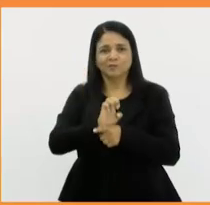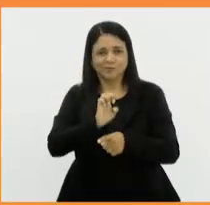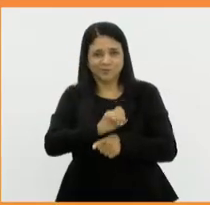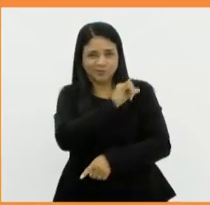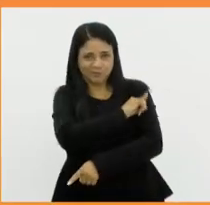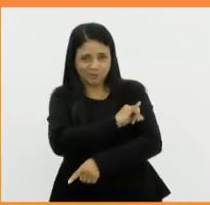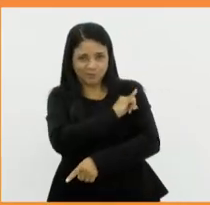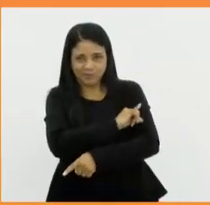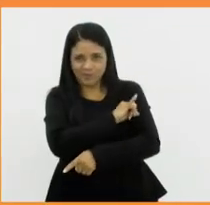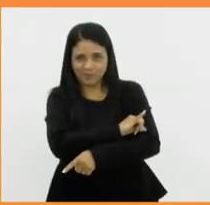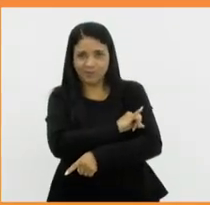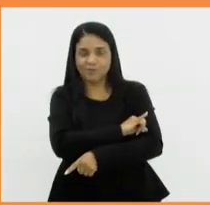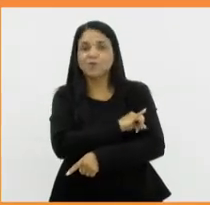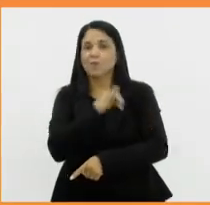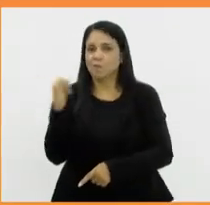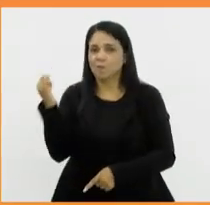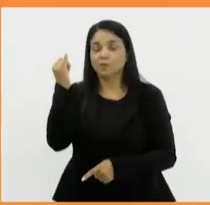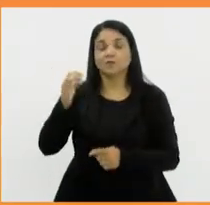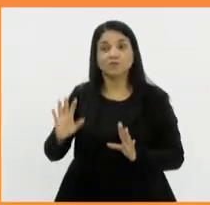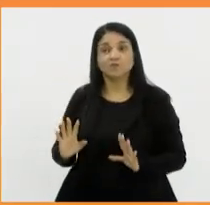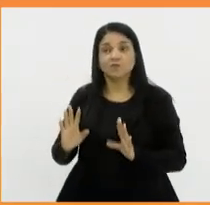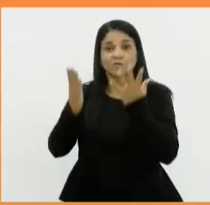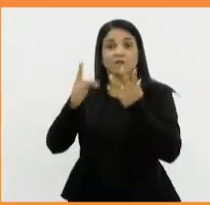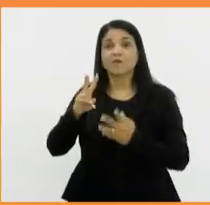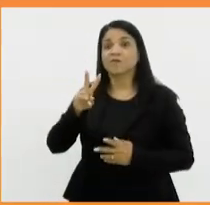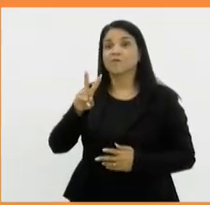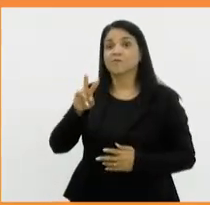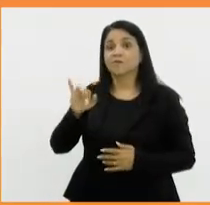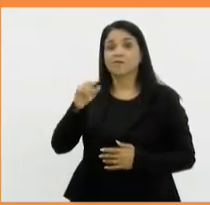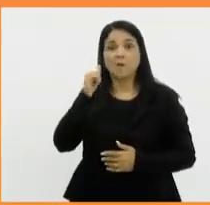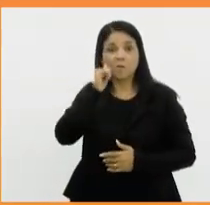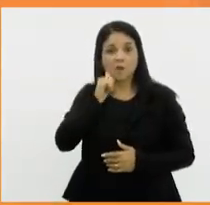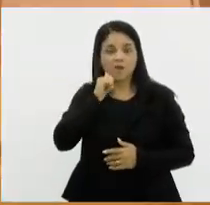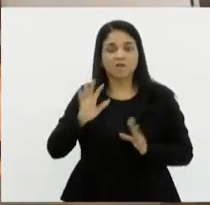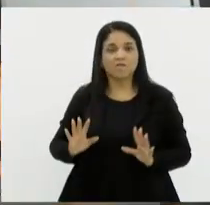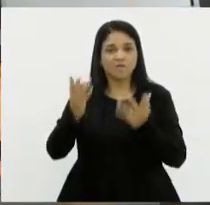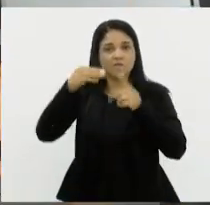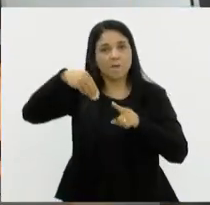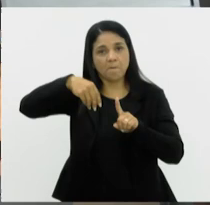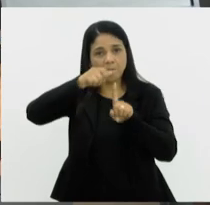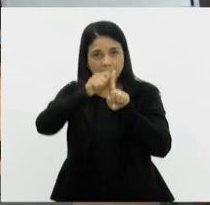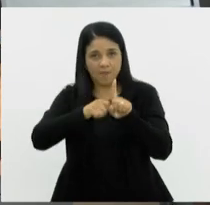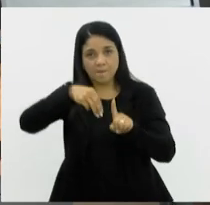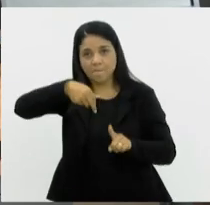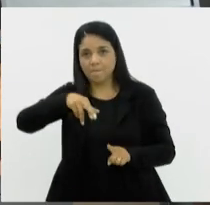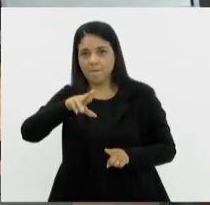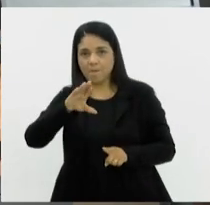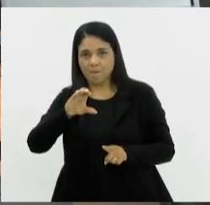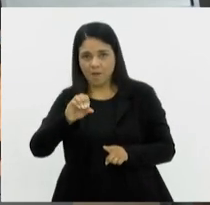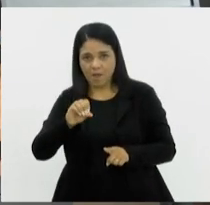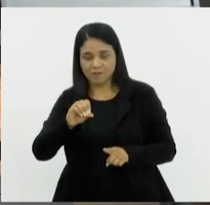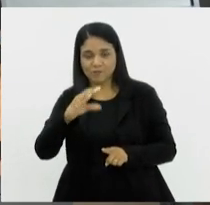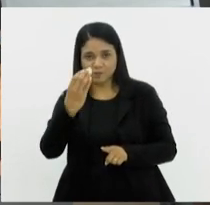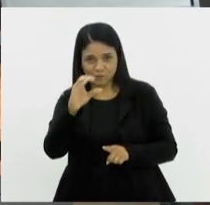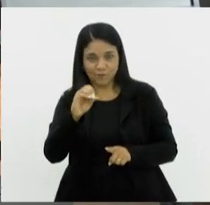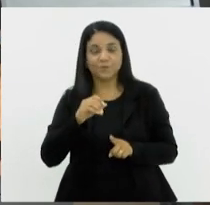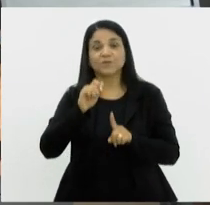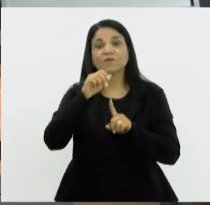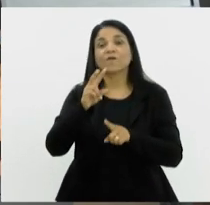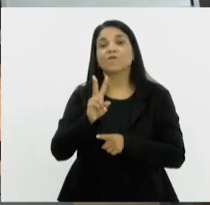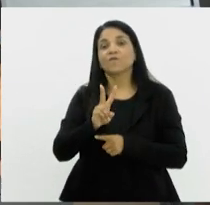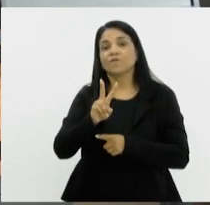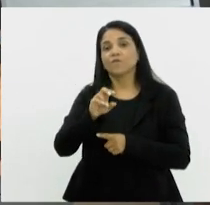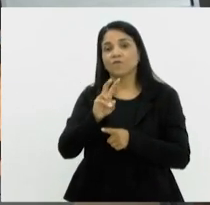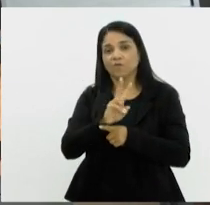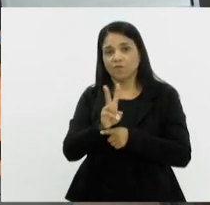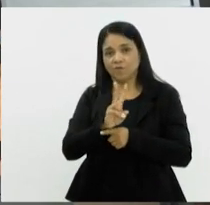Rio de Janeiro. Viva a mulher! Viva o Márcio Violeta! E às duas da tarde, a Comissão de Defesa da